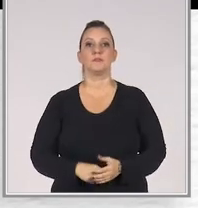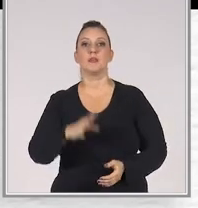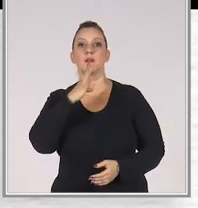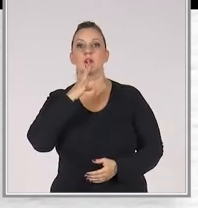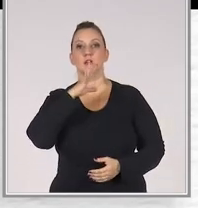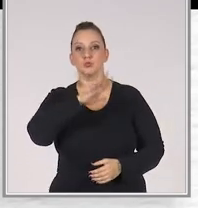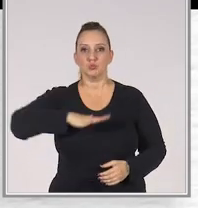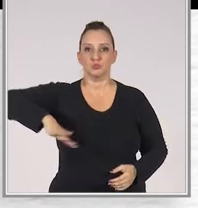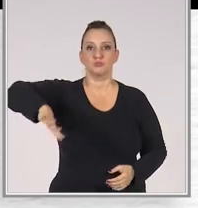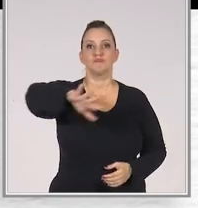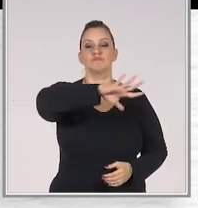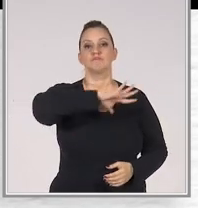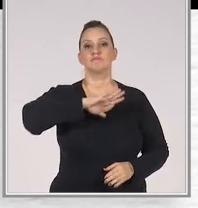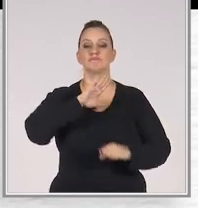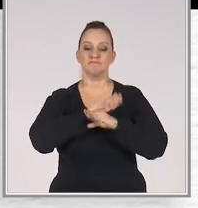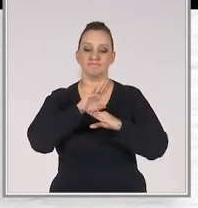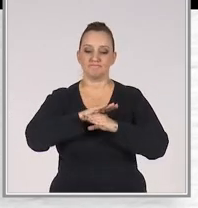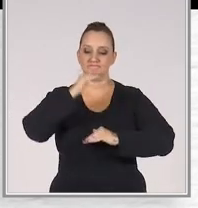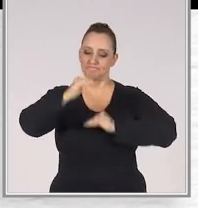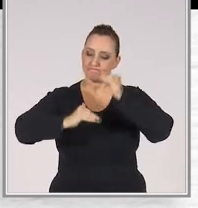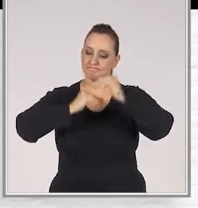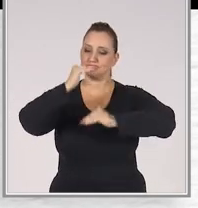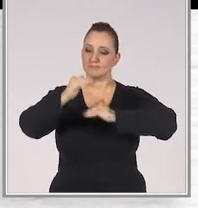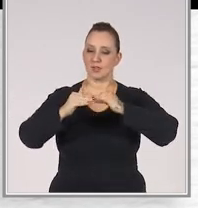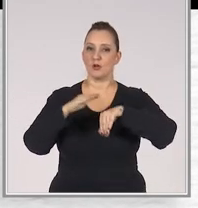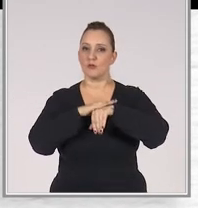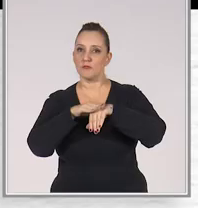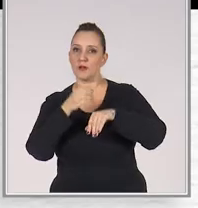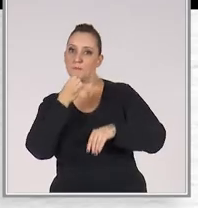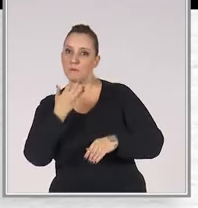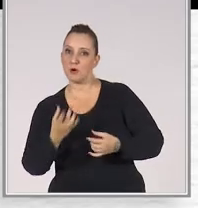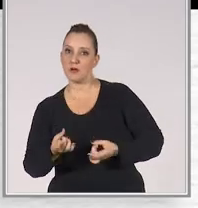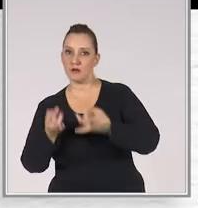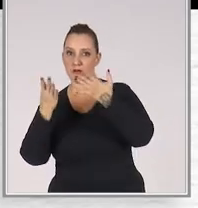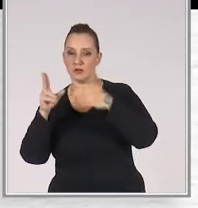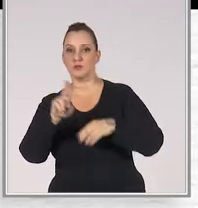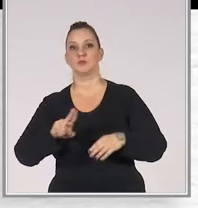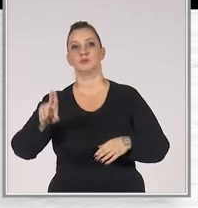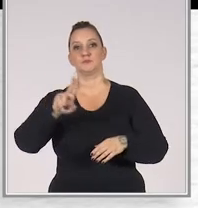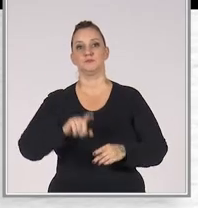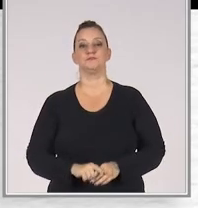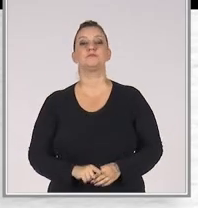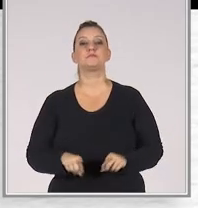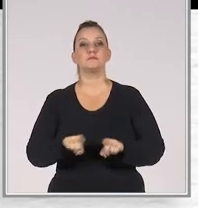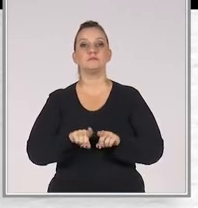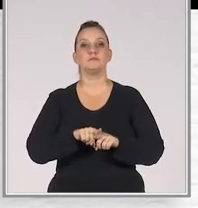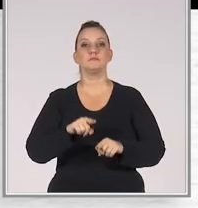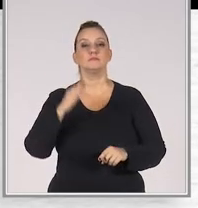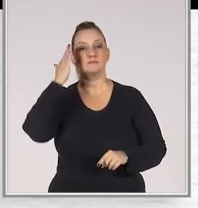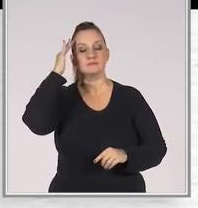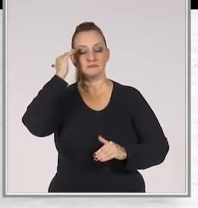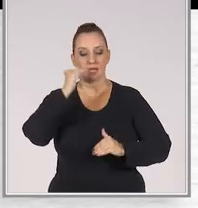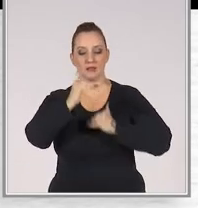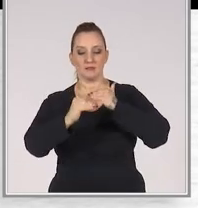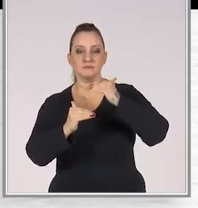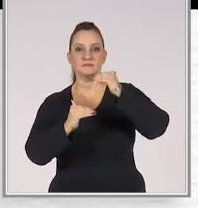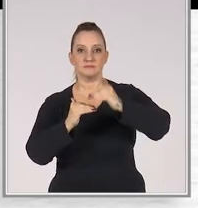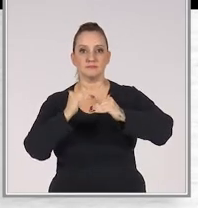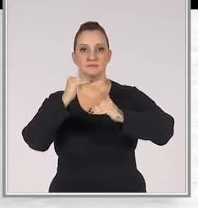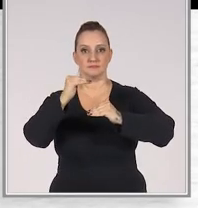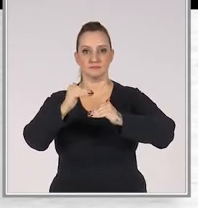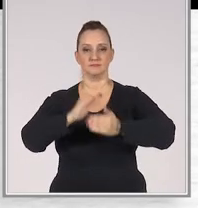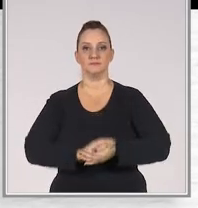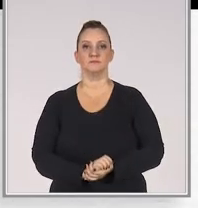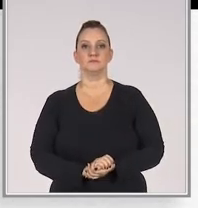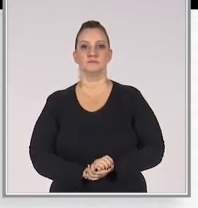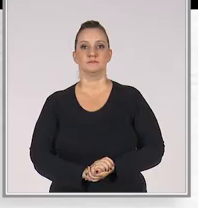conhecimentos gerais que ajudem a construir um bom diálogo durante as vendas. E até mesmo compreender as etapas do processo.